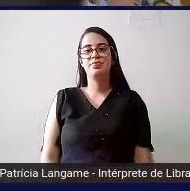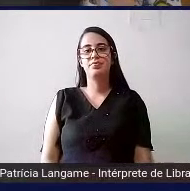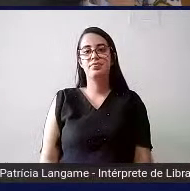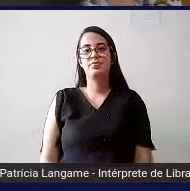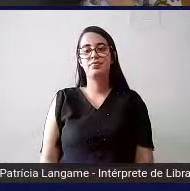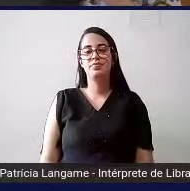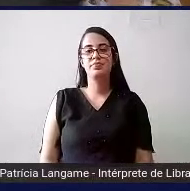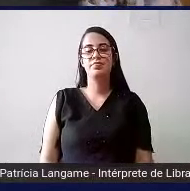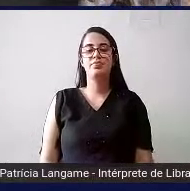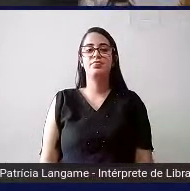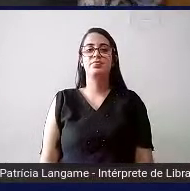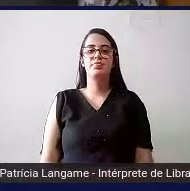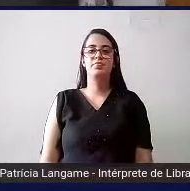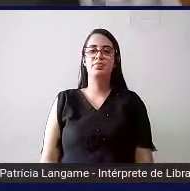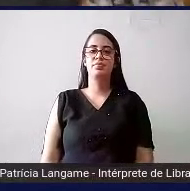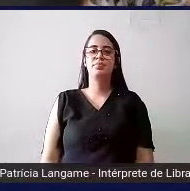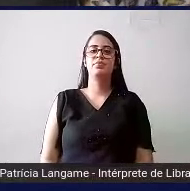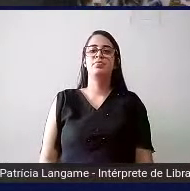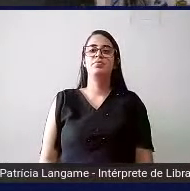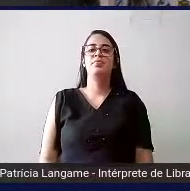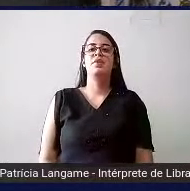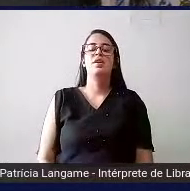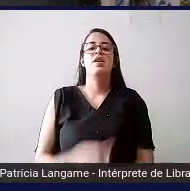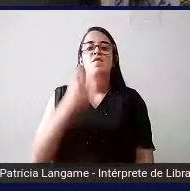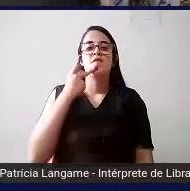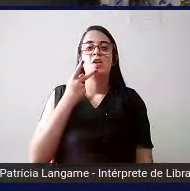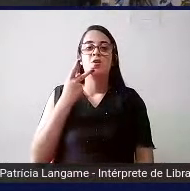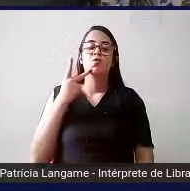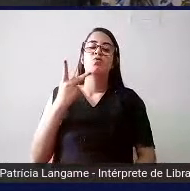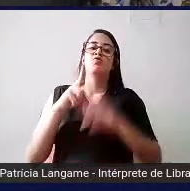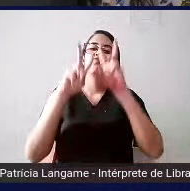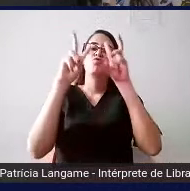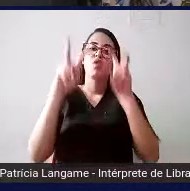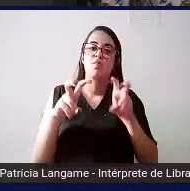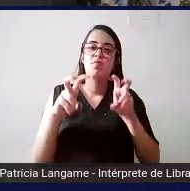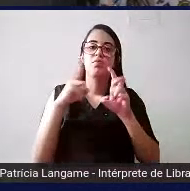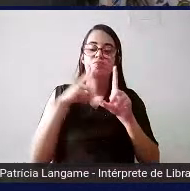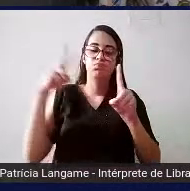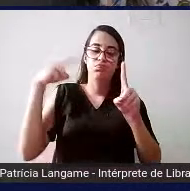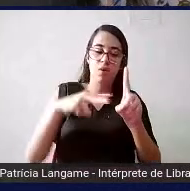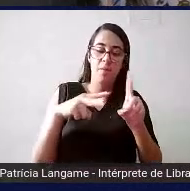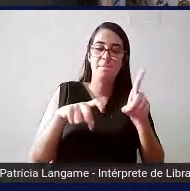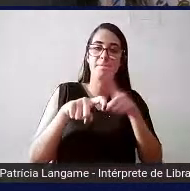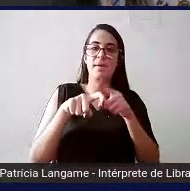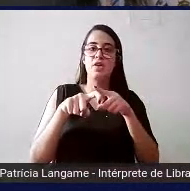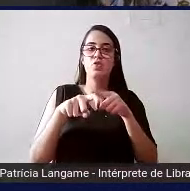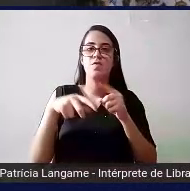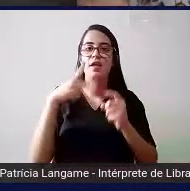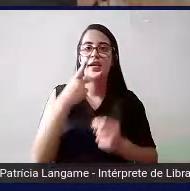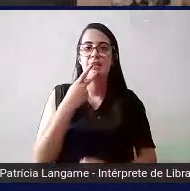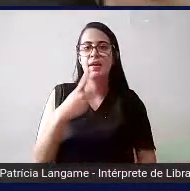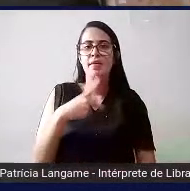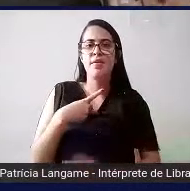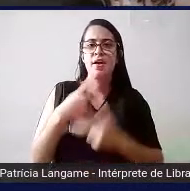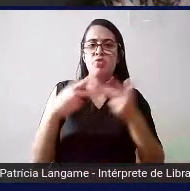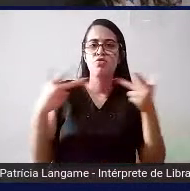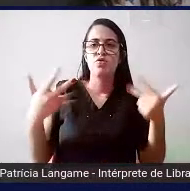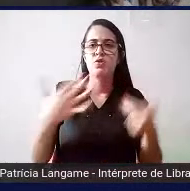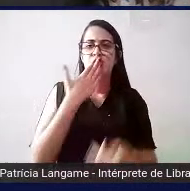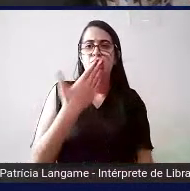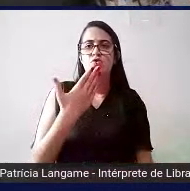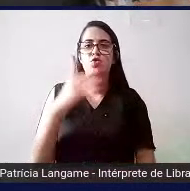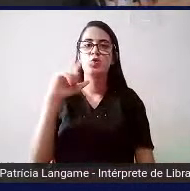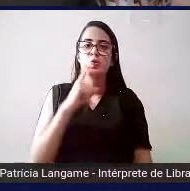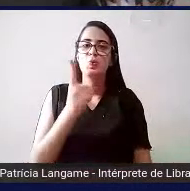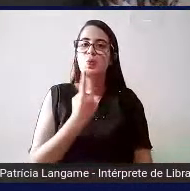agora falando bem do ponto de vista médico eu falei logo no início para vocês que tem vários tipos de surdos né tem aqueles